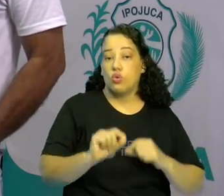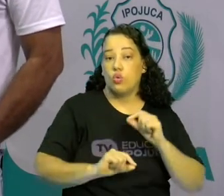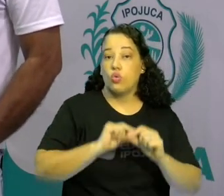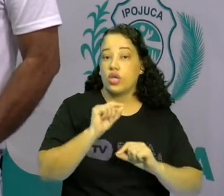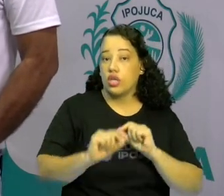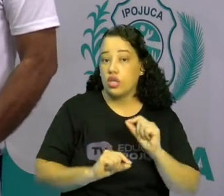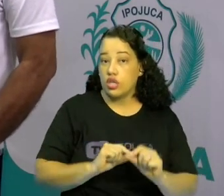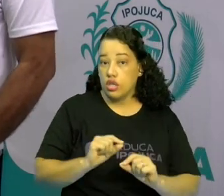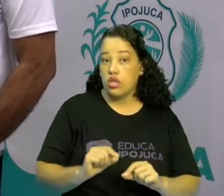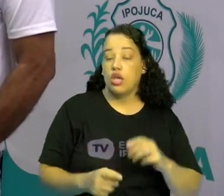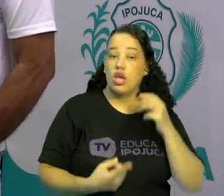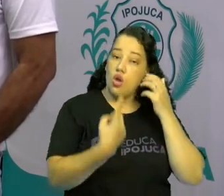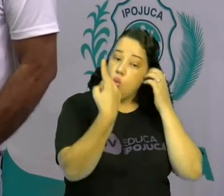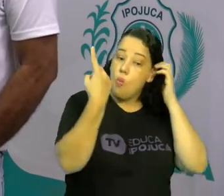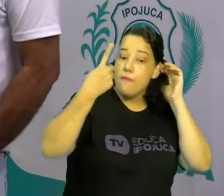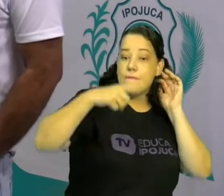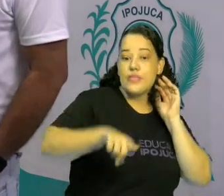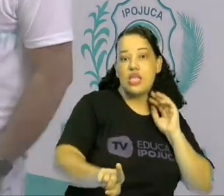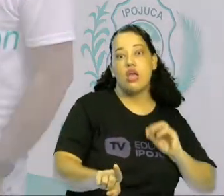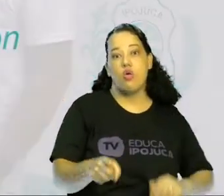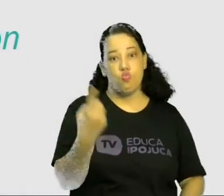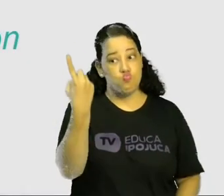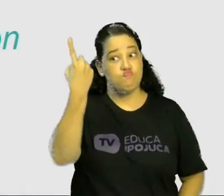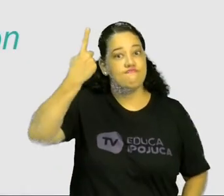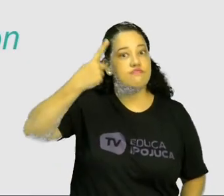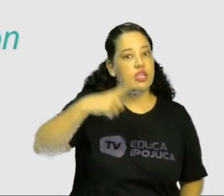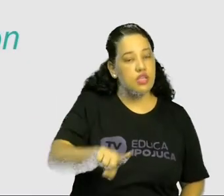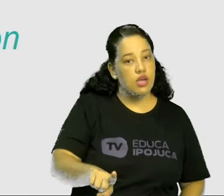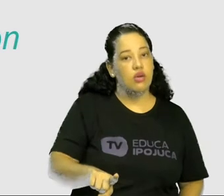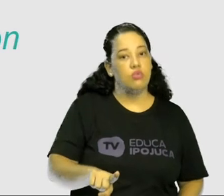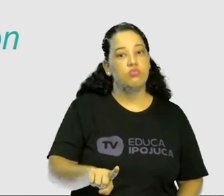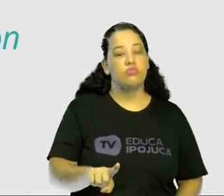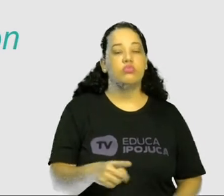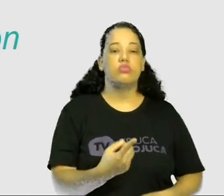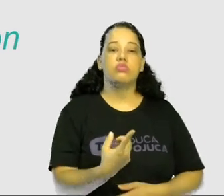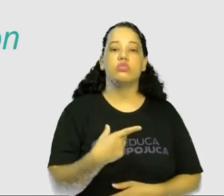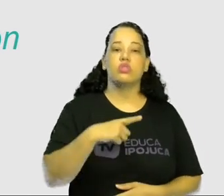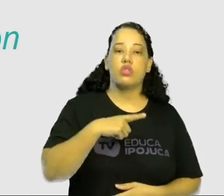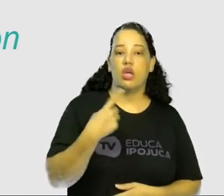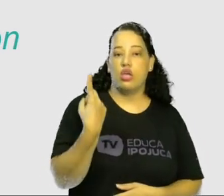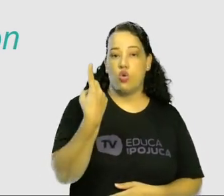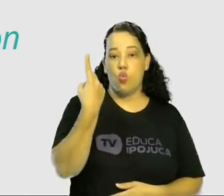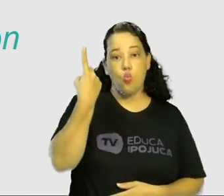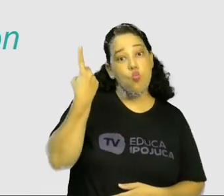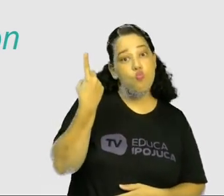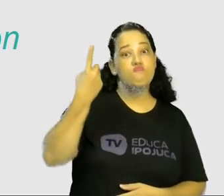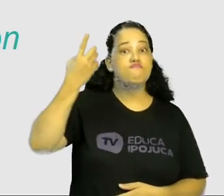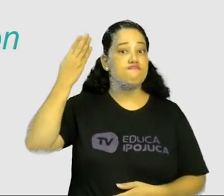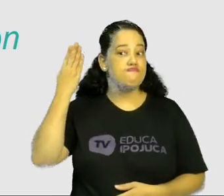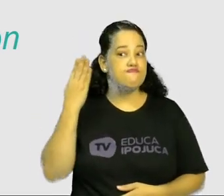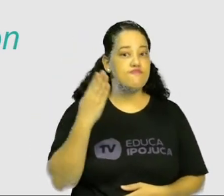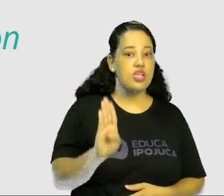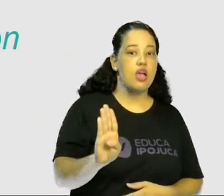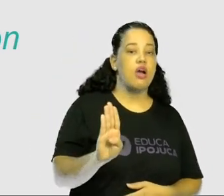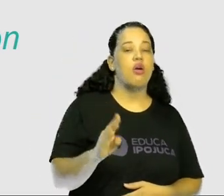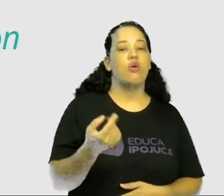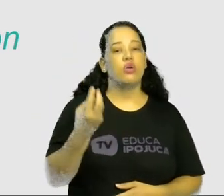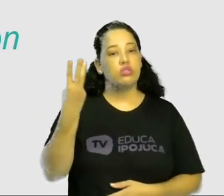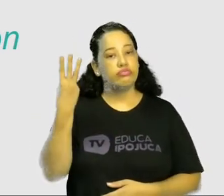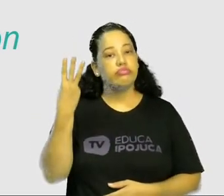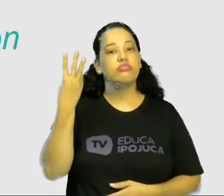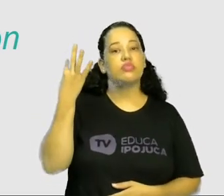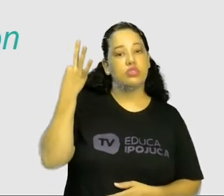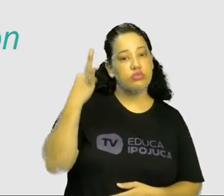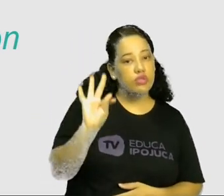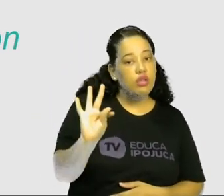million para um milhão, né? Nós temos aqui a billion ou one billion, temos a trillion e